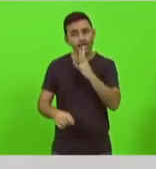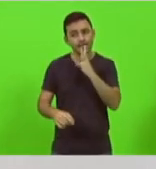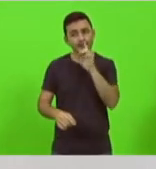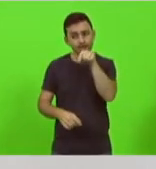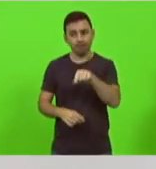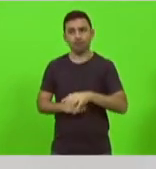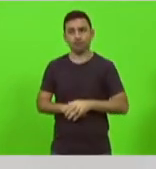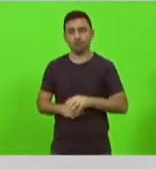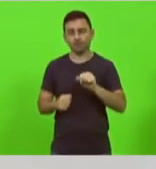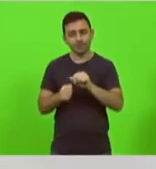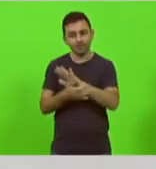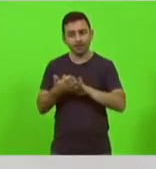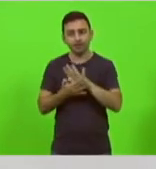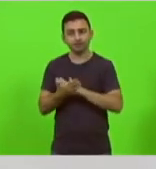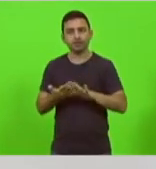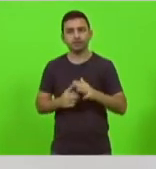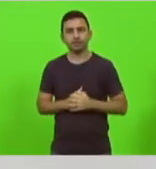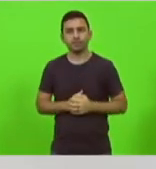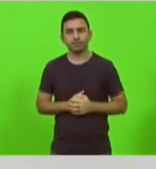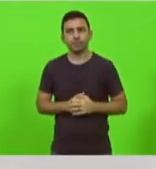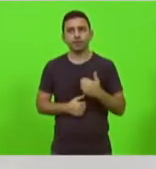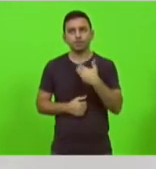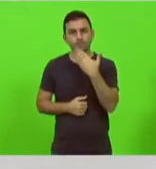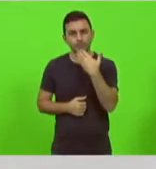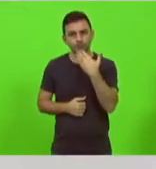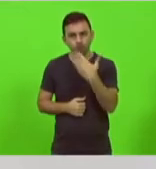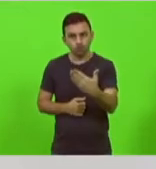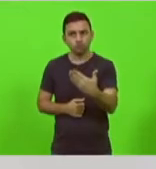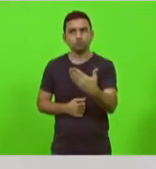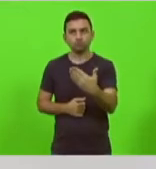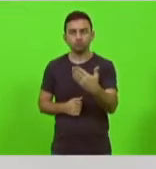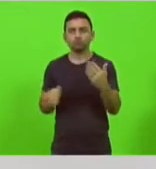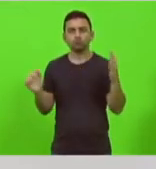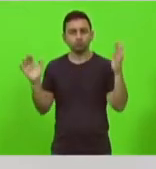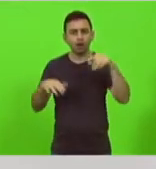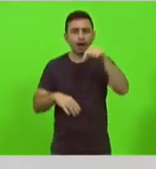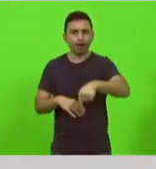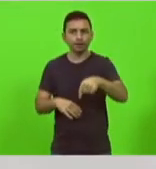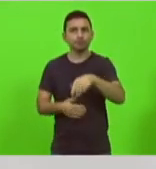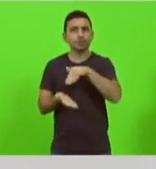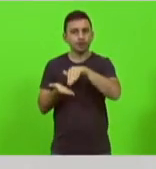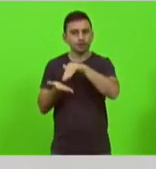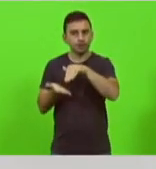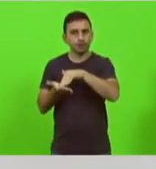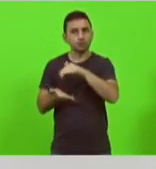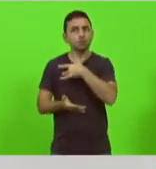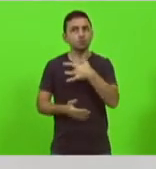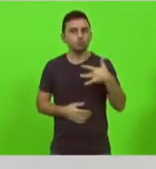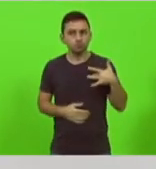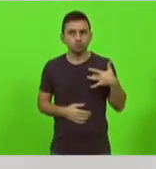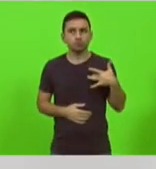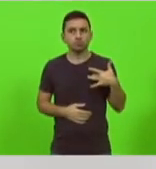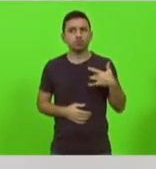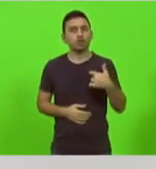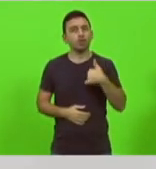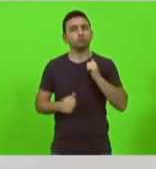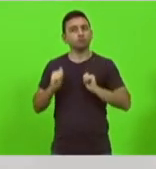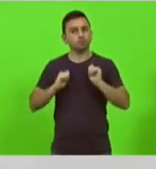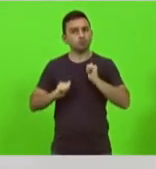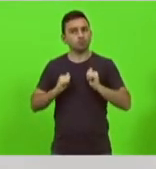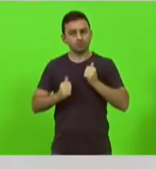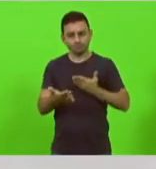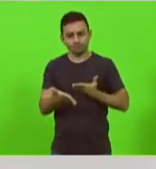vocês não fizerem nada eu vou aqui pedir a convocação do secretário de saúde nessa casa e eu espero ter aprovação